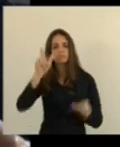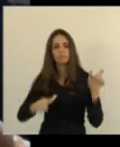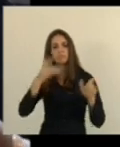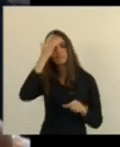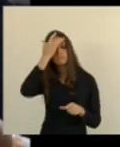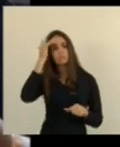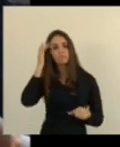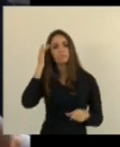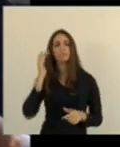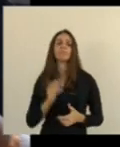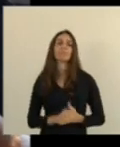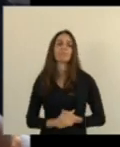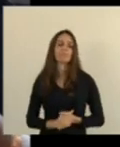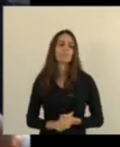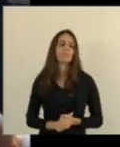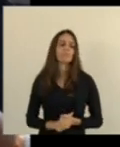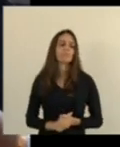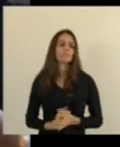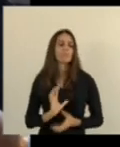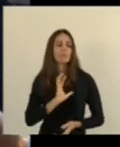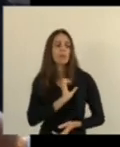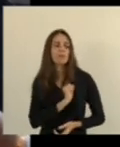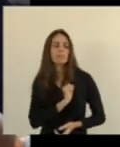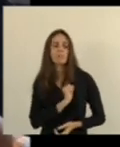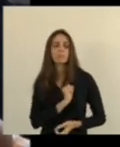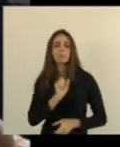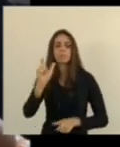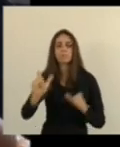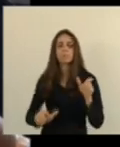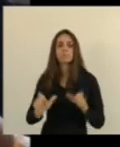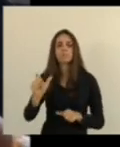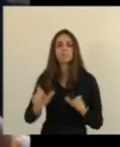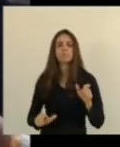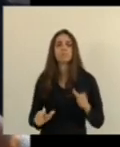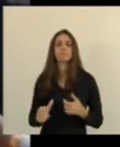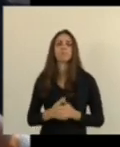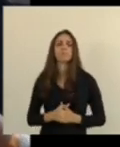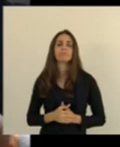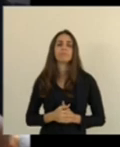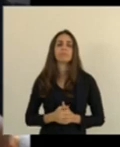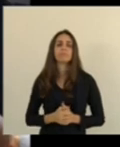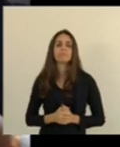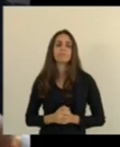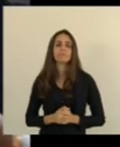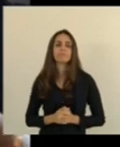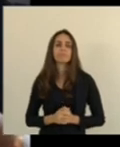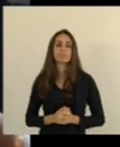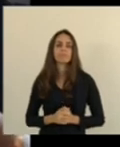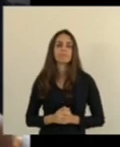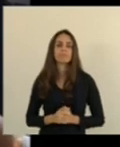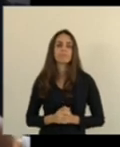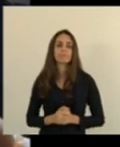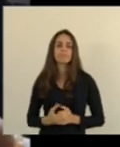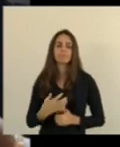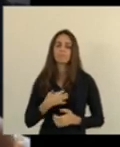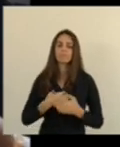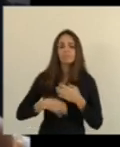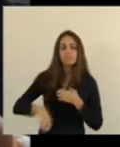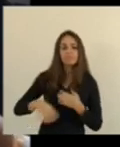de amor incondicional às pessoas,